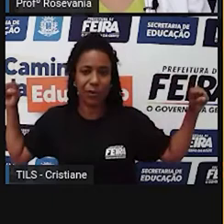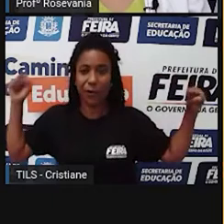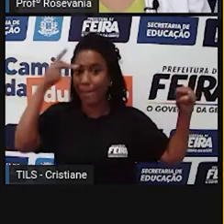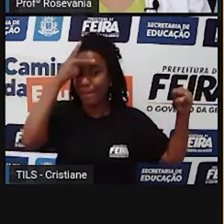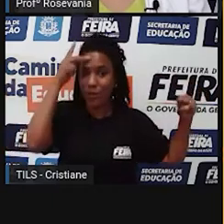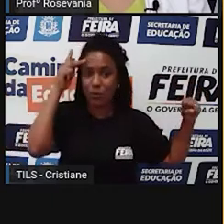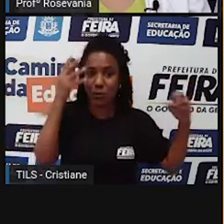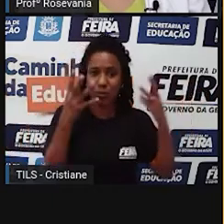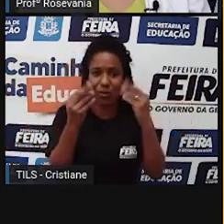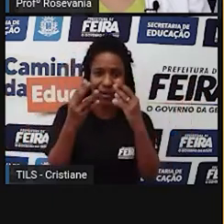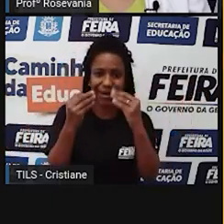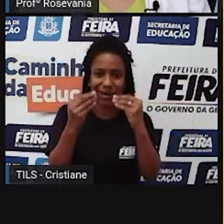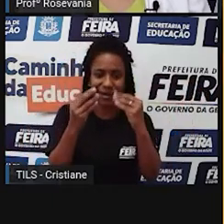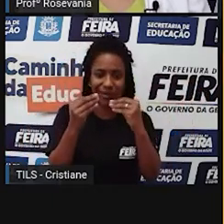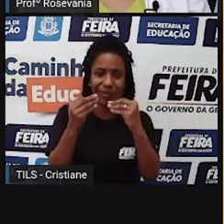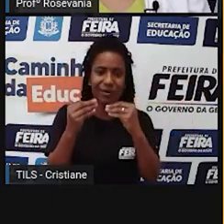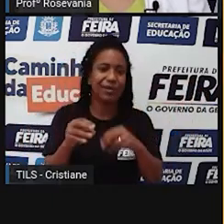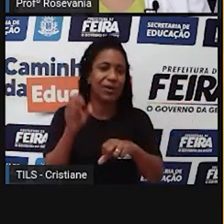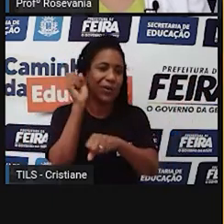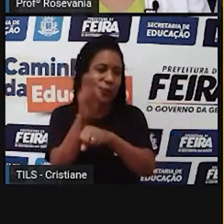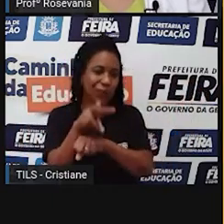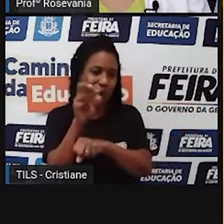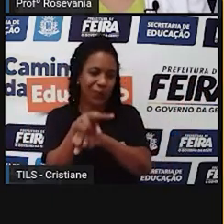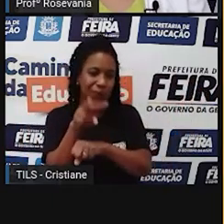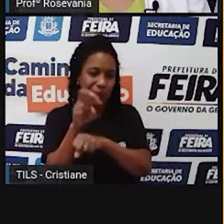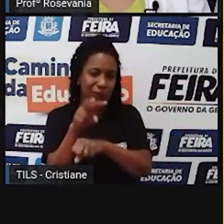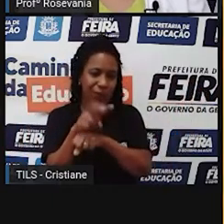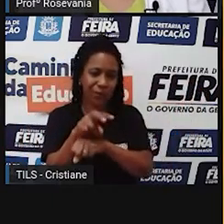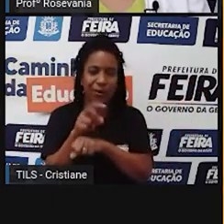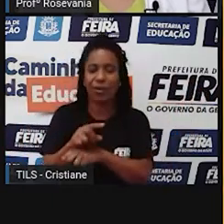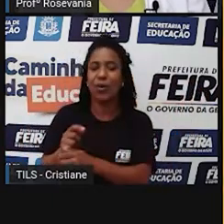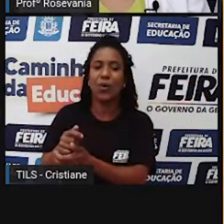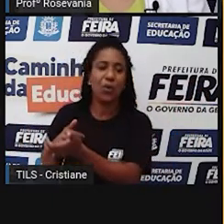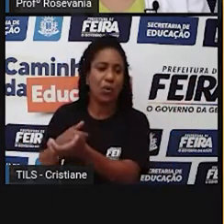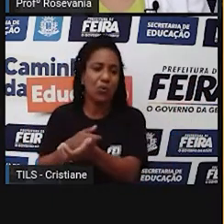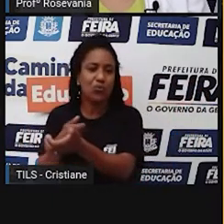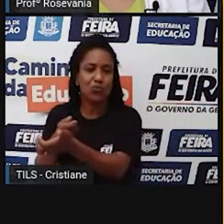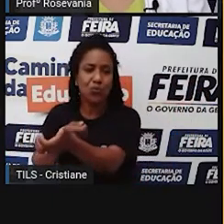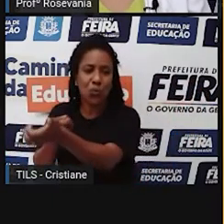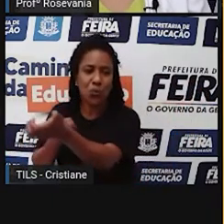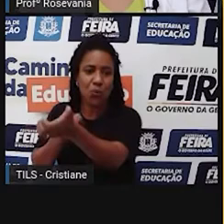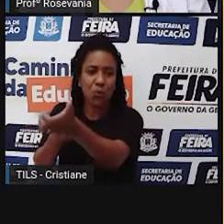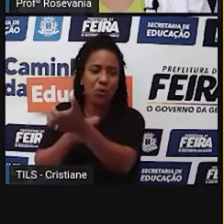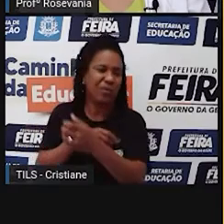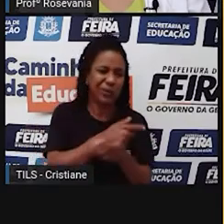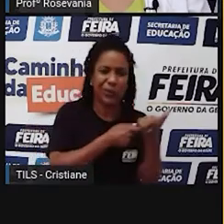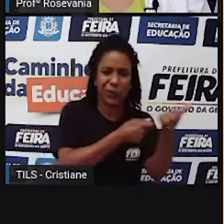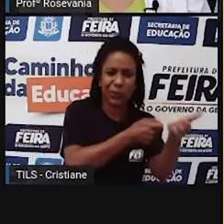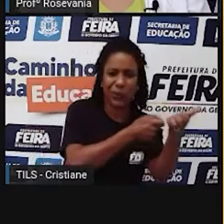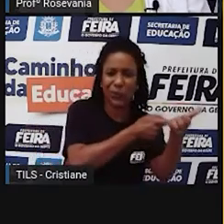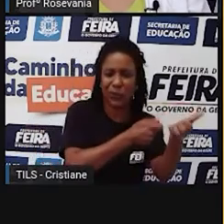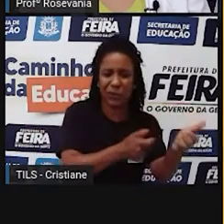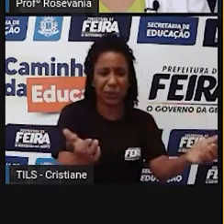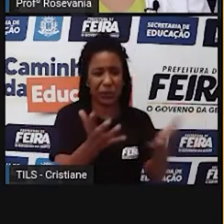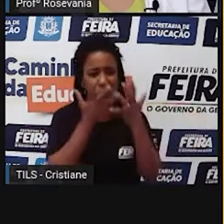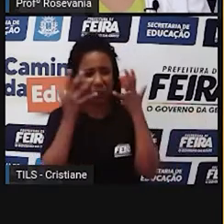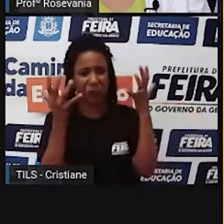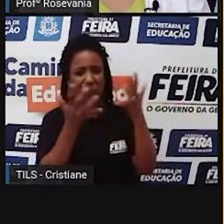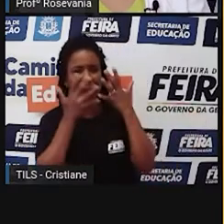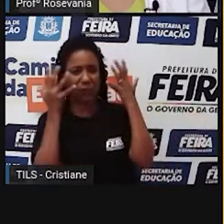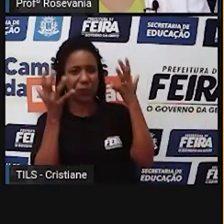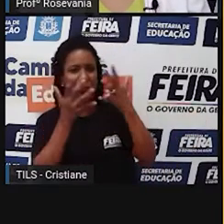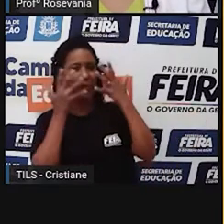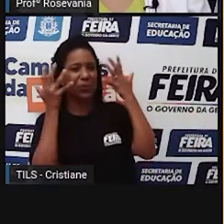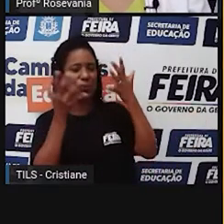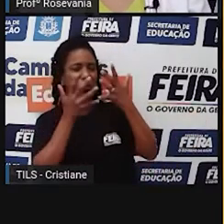gente. Olha que o veneno de um aplicador vai sendo, né? Respirado pelo outro. Olha o último que está lá na ponta, como é